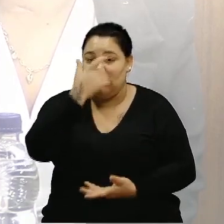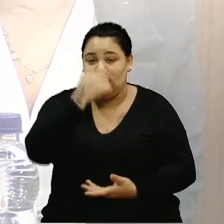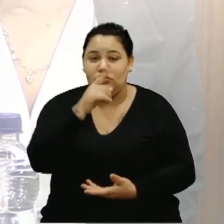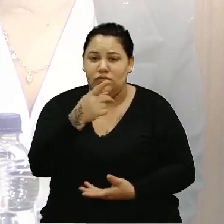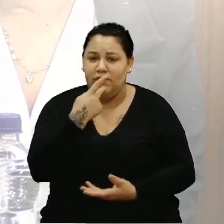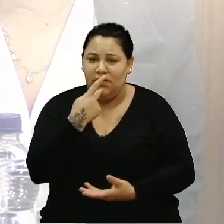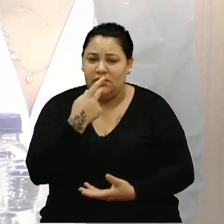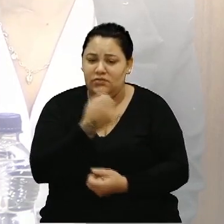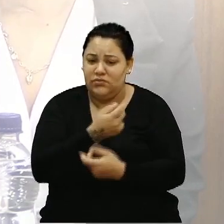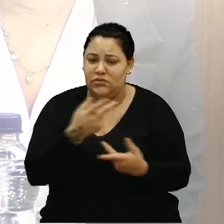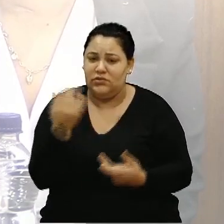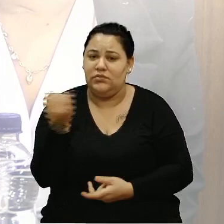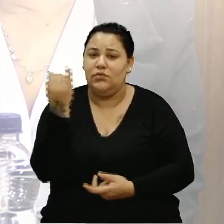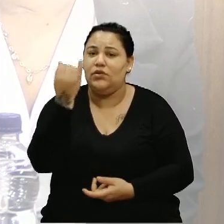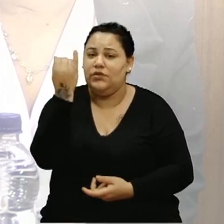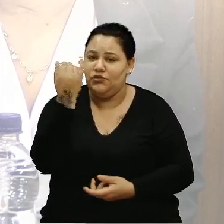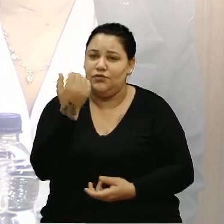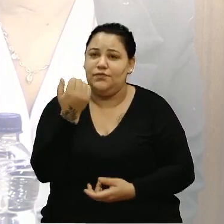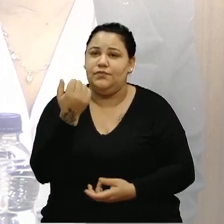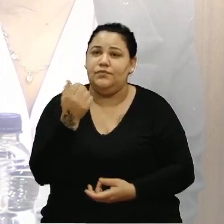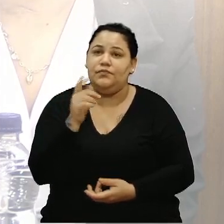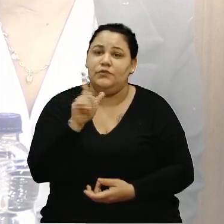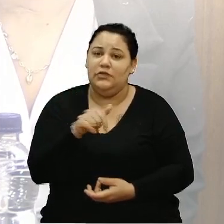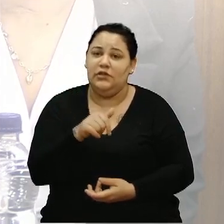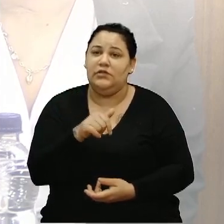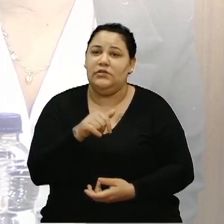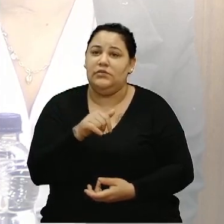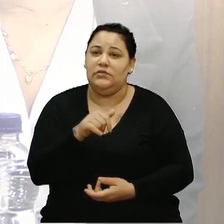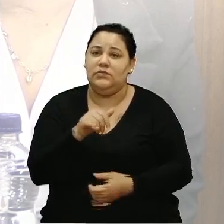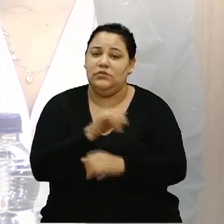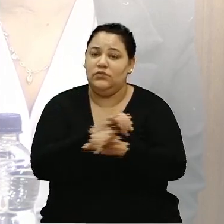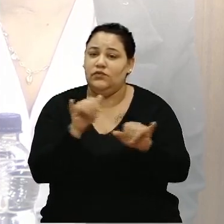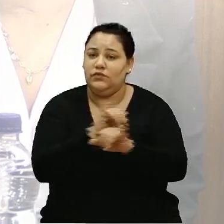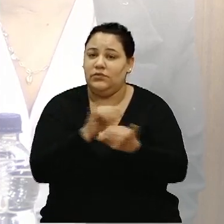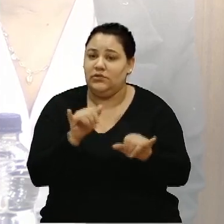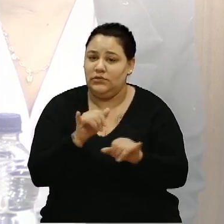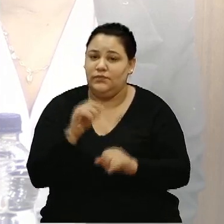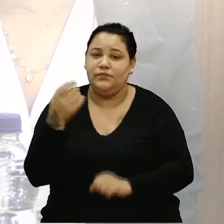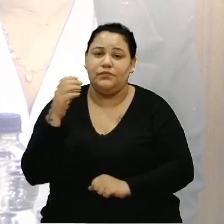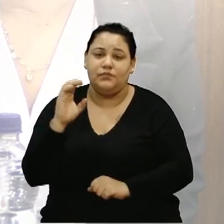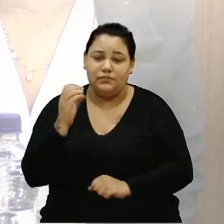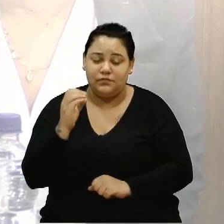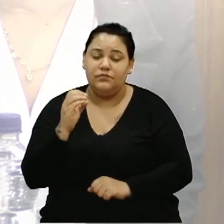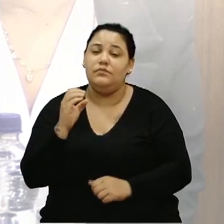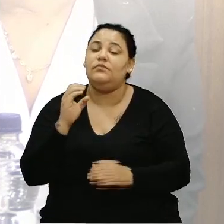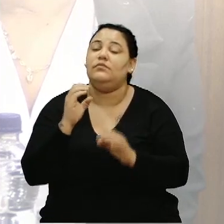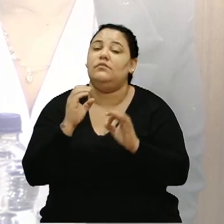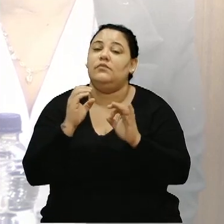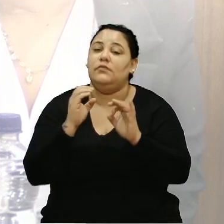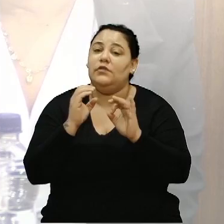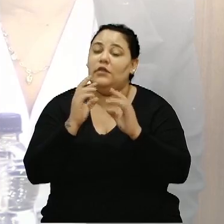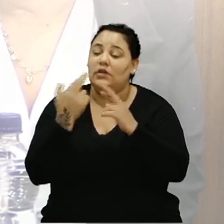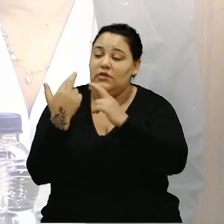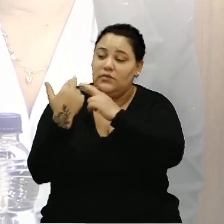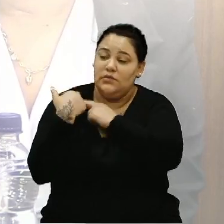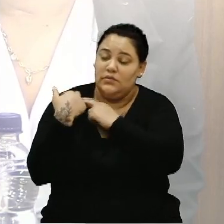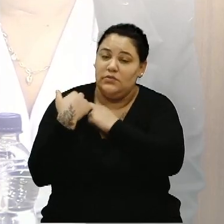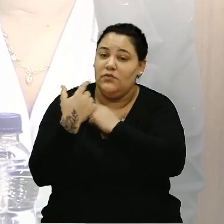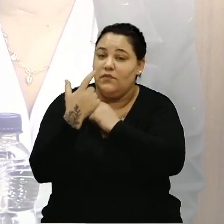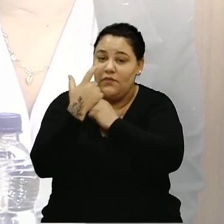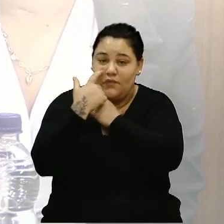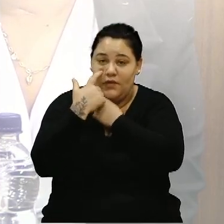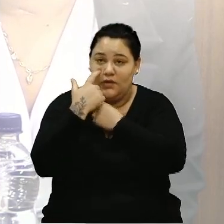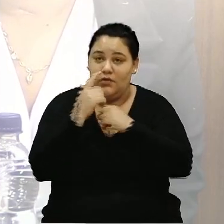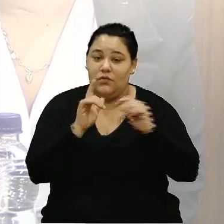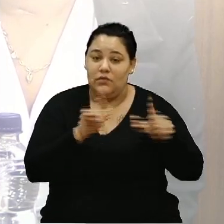precisa. Que é com dados, com ciência, com responsabilidade. Ver onde estamos, onde precisamos